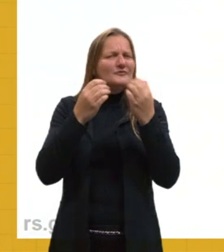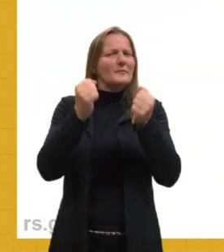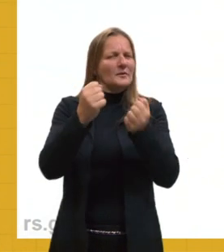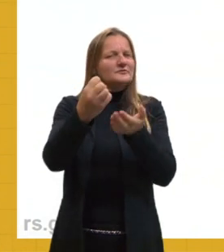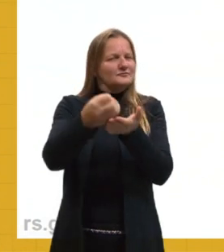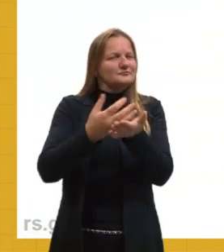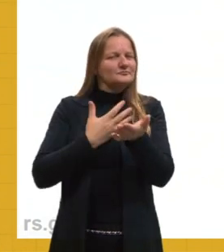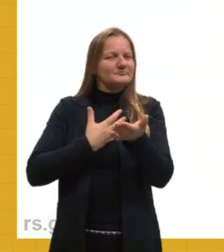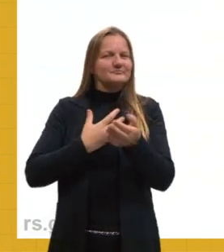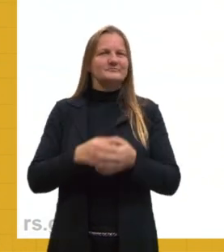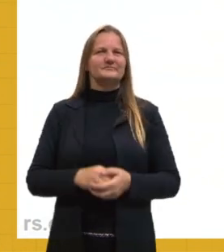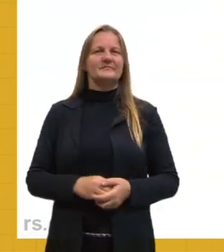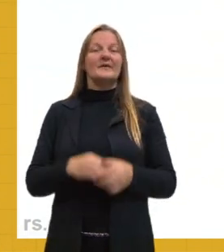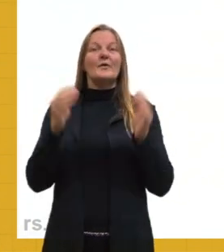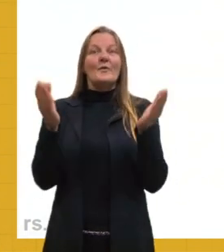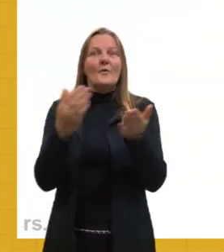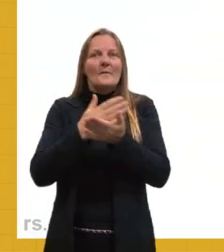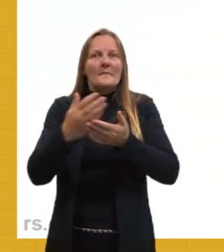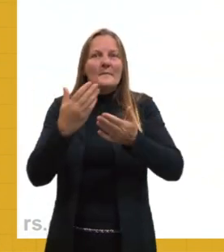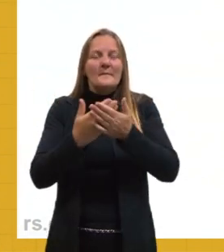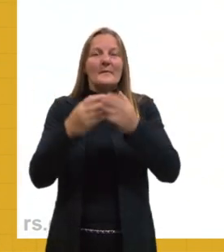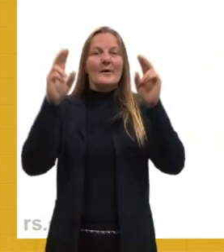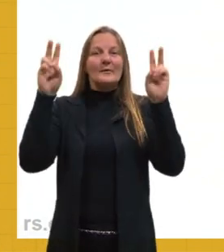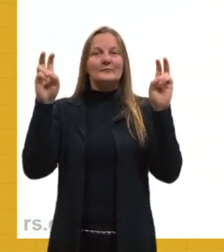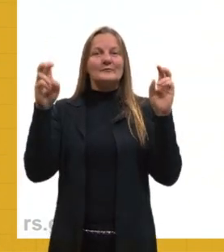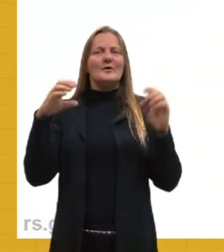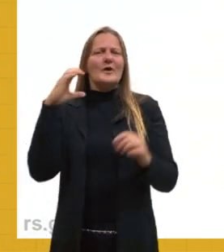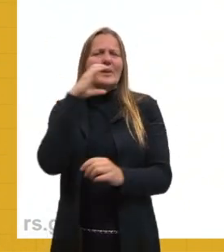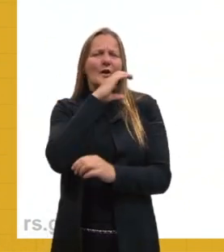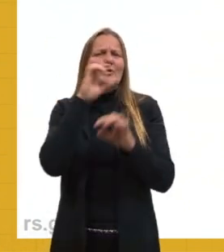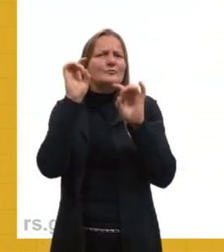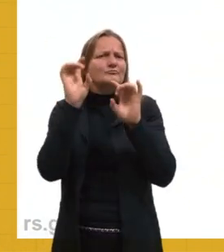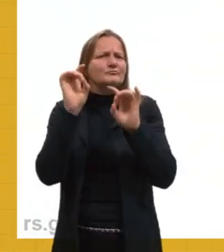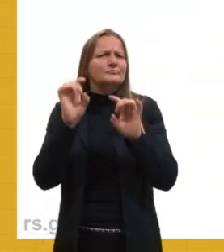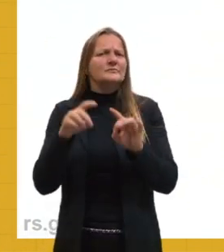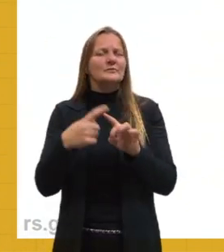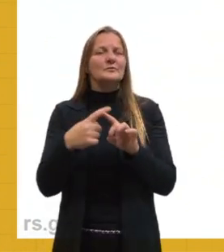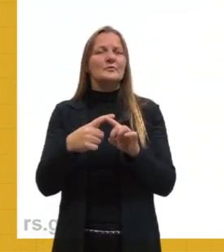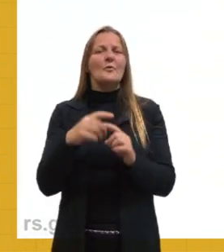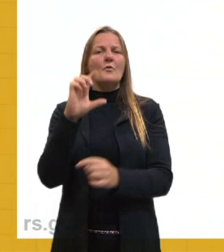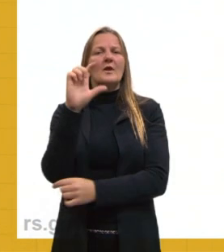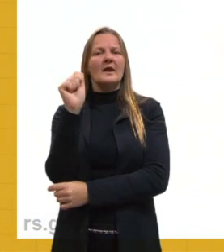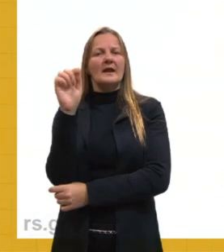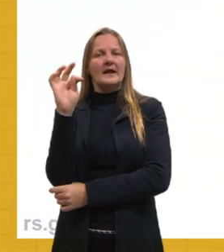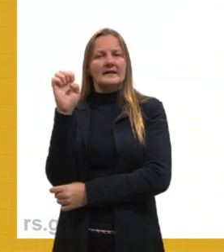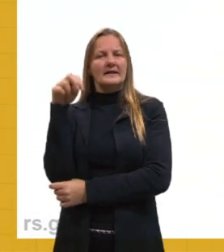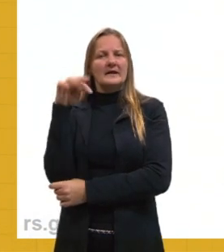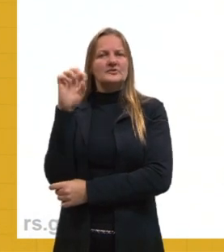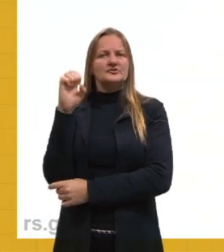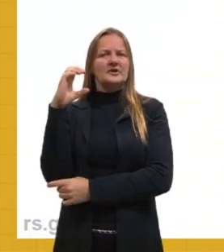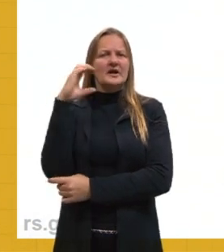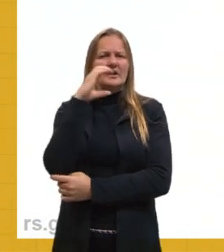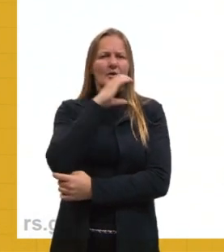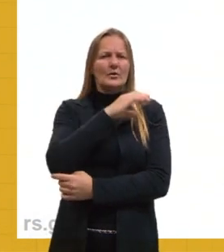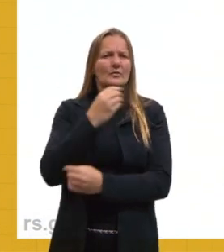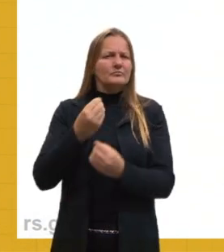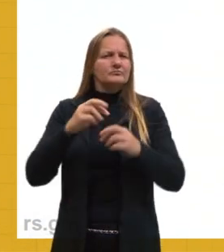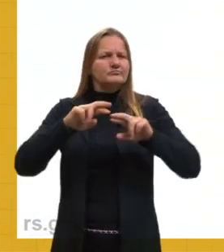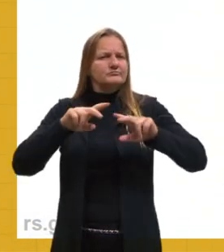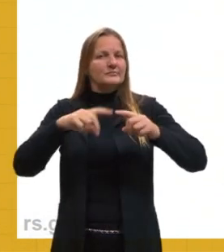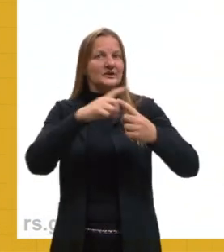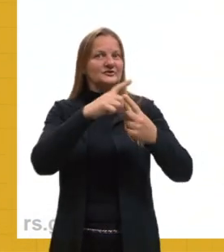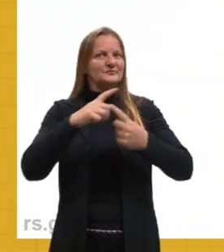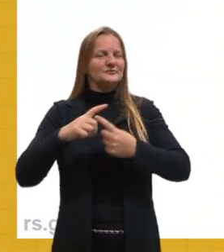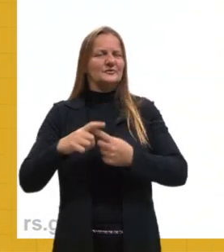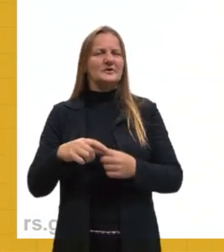Bom, então, para começar a nossa aula de hoje, que é sobre calor específico e calor latente, a gente vai se perguntar, ao